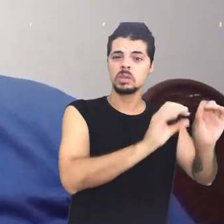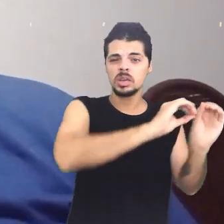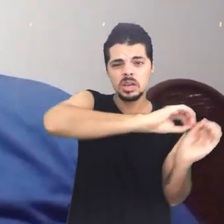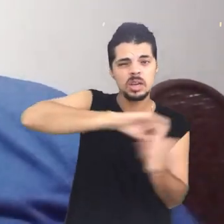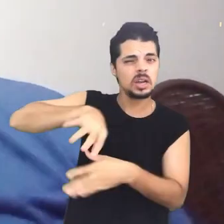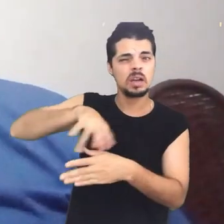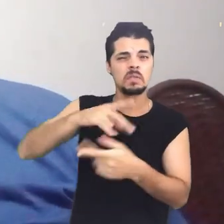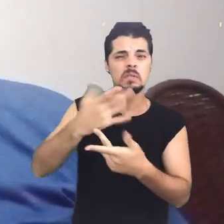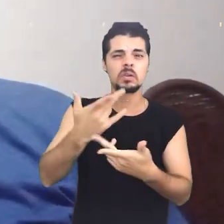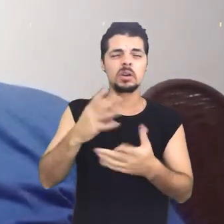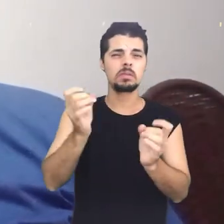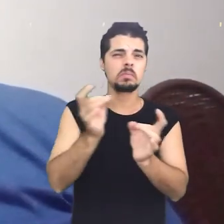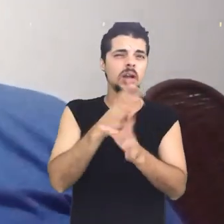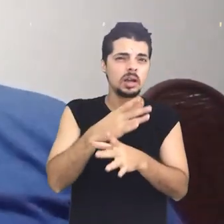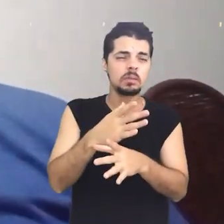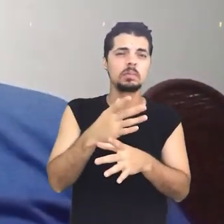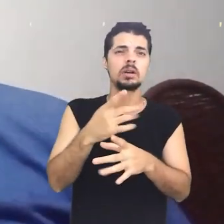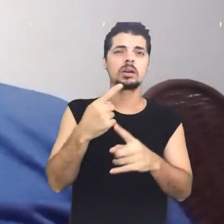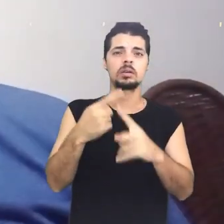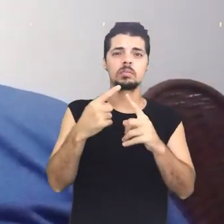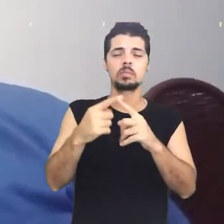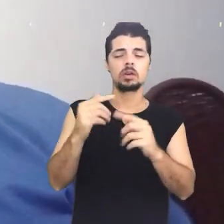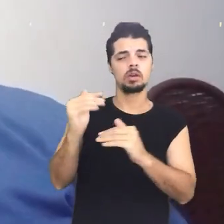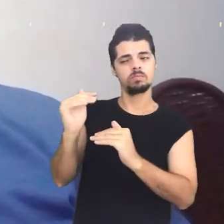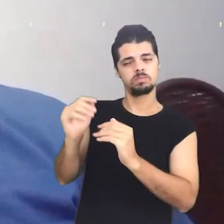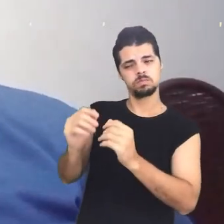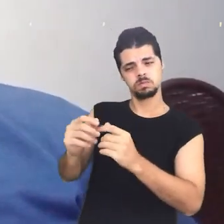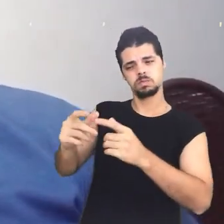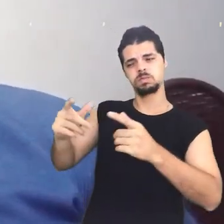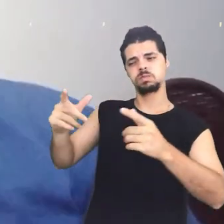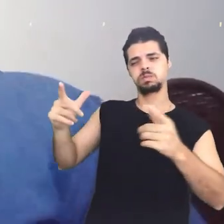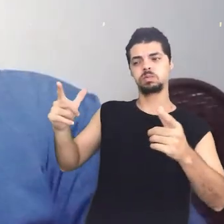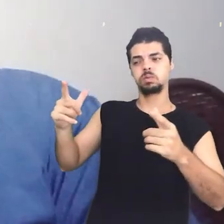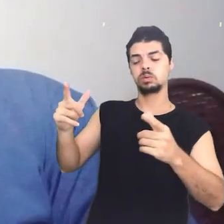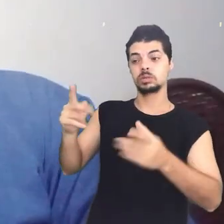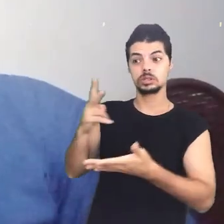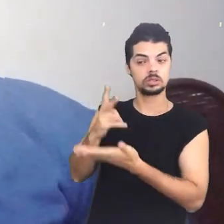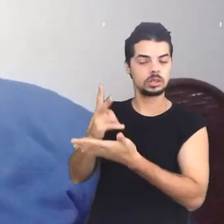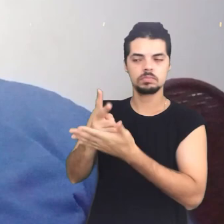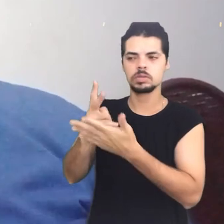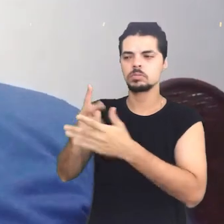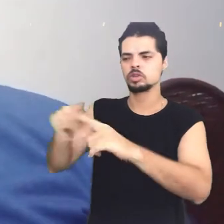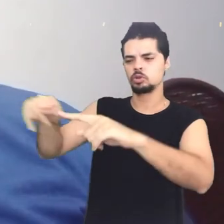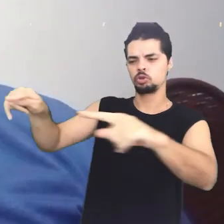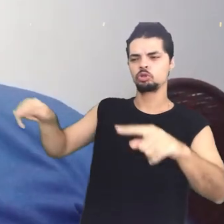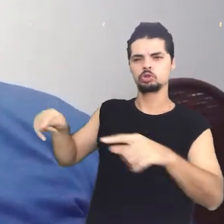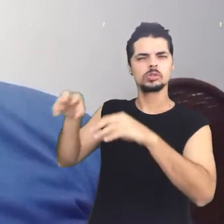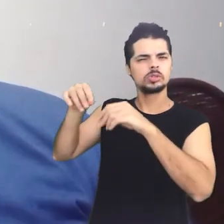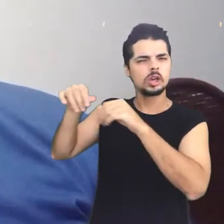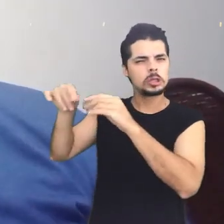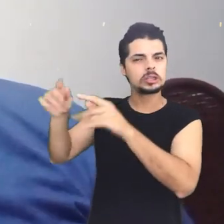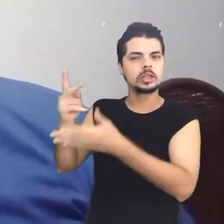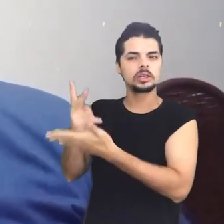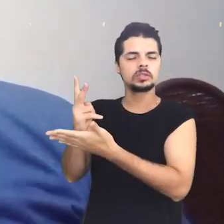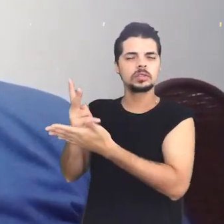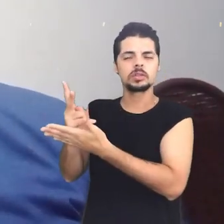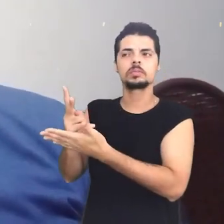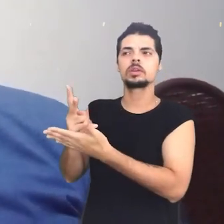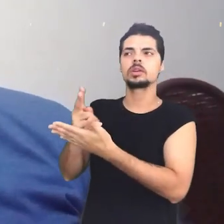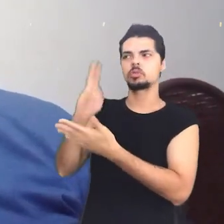pessoas mais pobres e do paternalismo real. Na verdade, os cabras lutavam porque percebiam uma